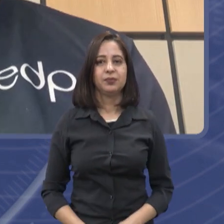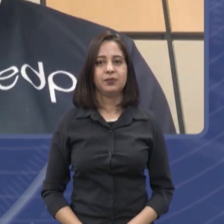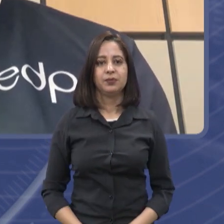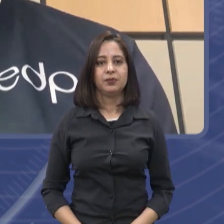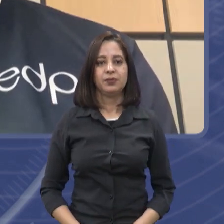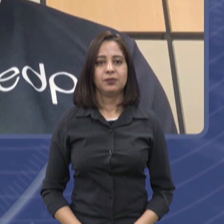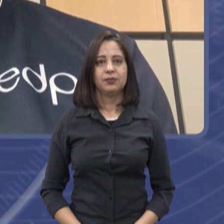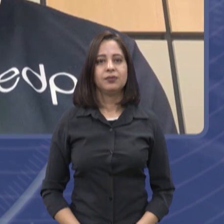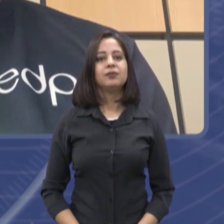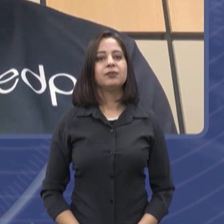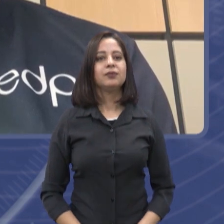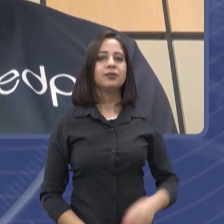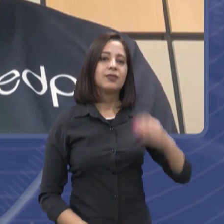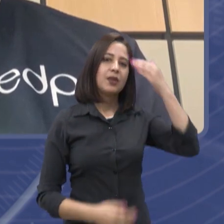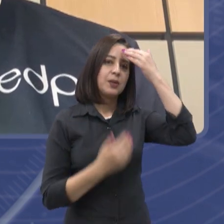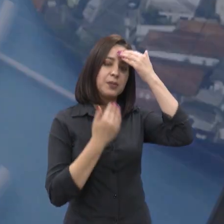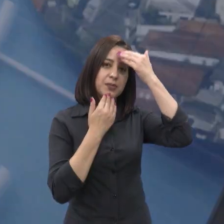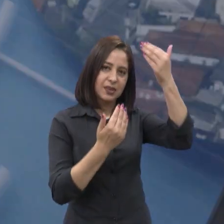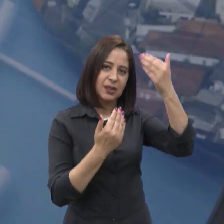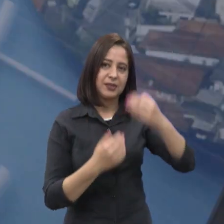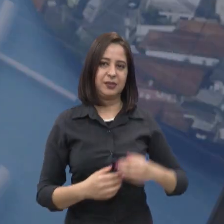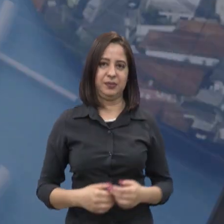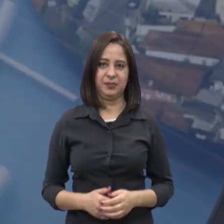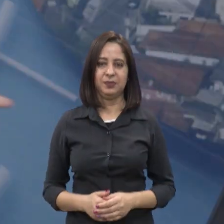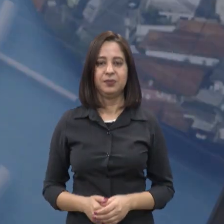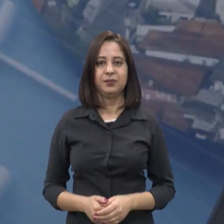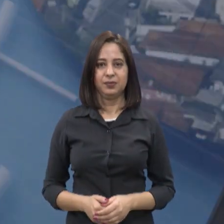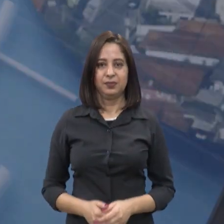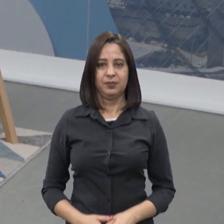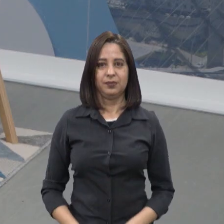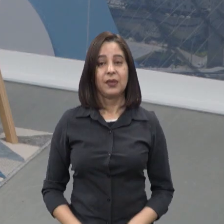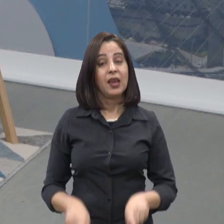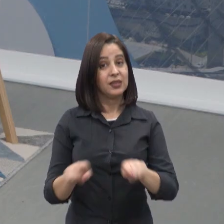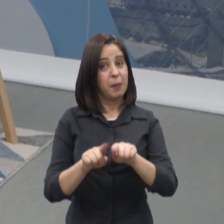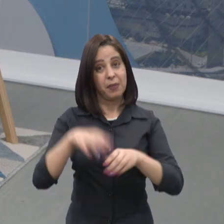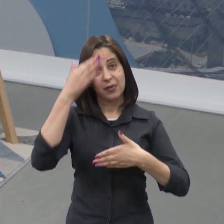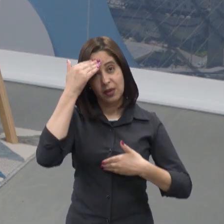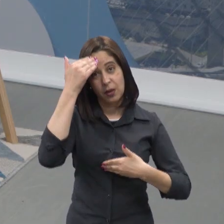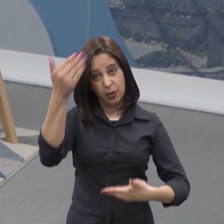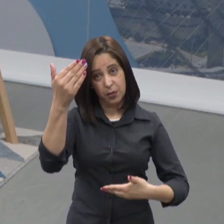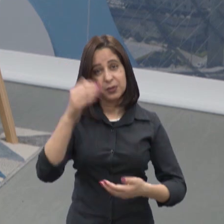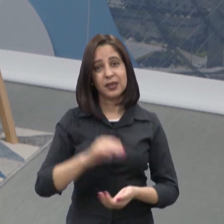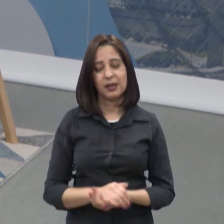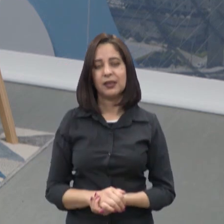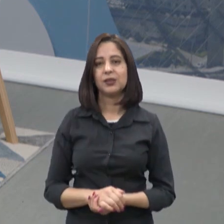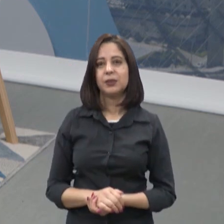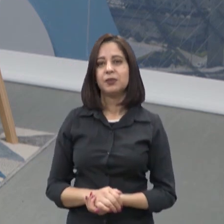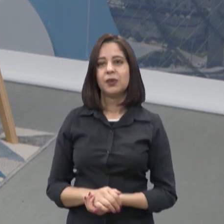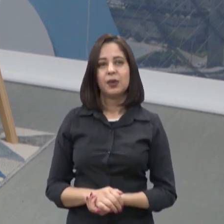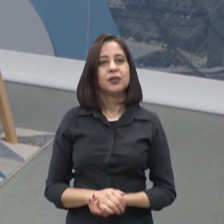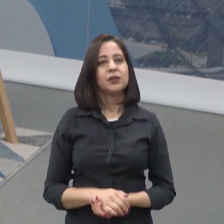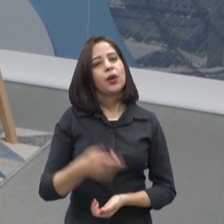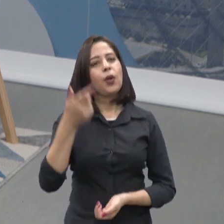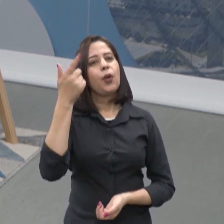Eu que agradeço e eu à disposição. É isso, André, também gostaria de te agradecer, eu acho que a gente colocou aqui o